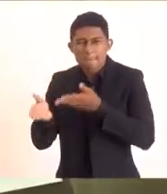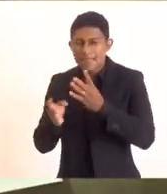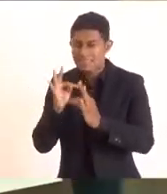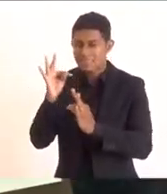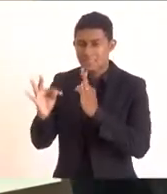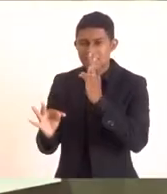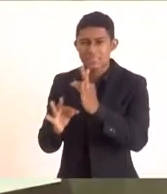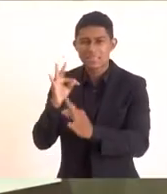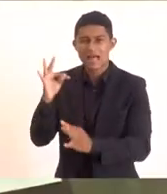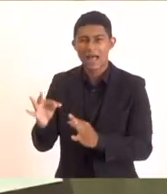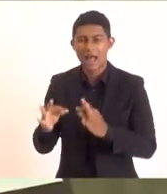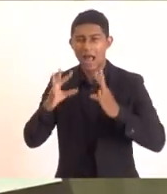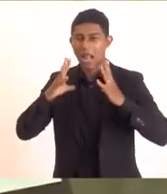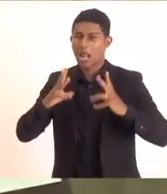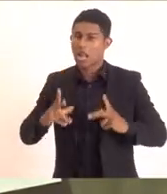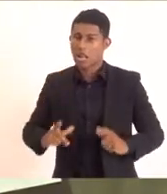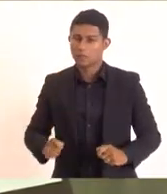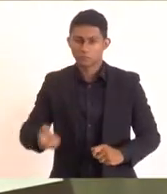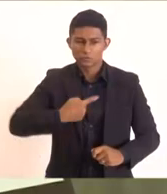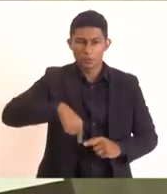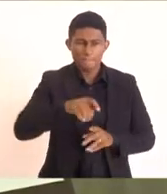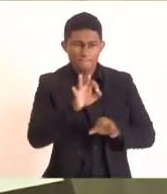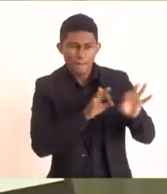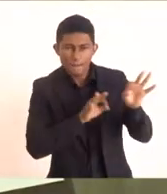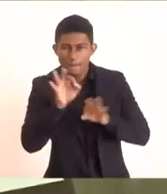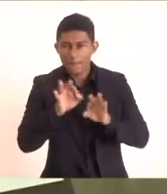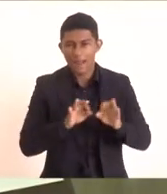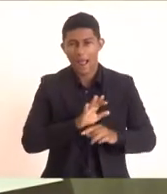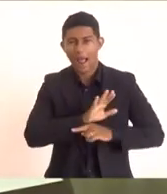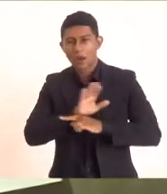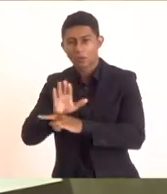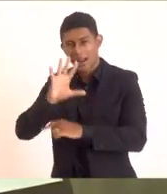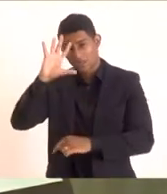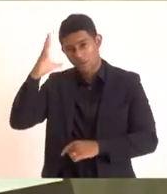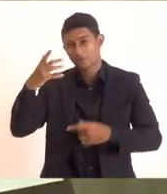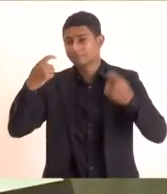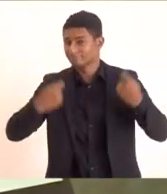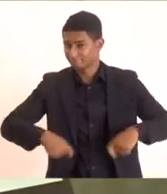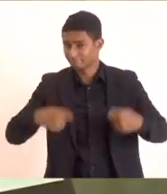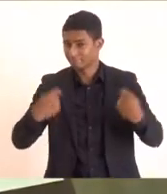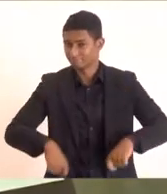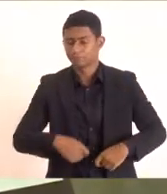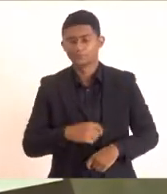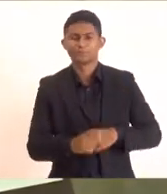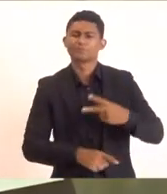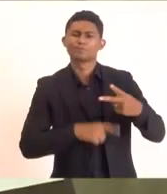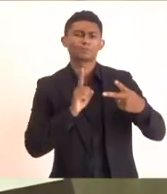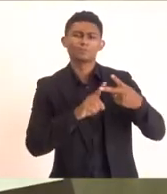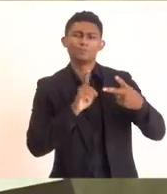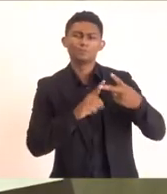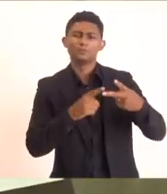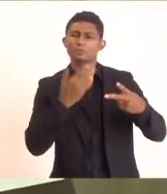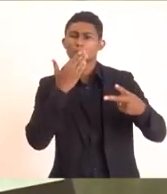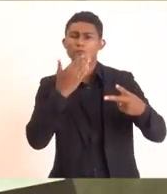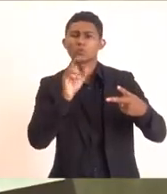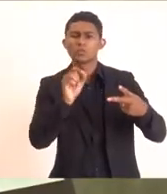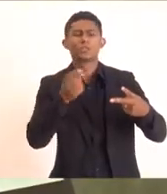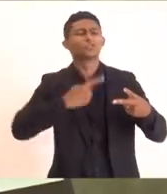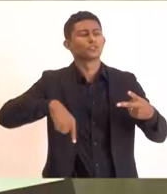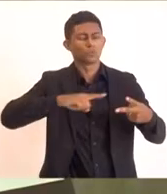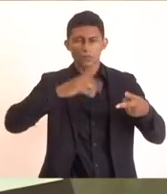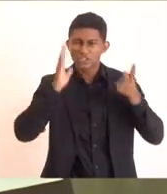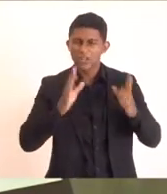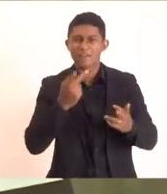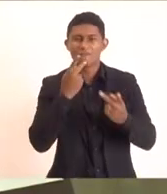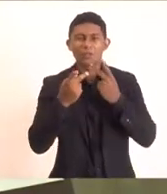planejar e juntos resolvermos esse problema. O segundo, uma reivindicação, quando nós falamos muito sobre o